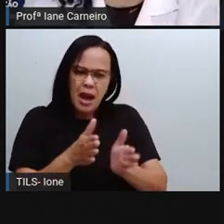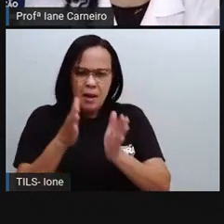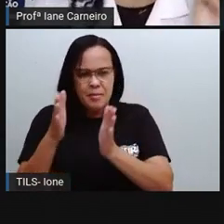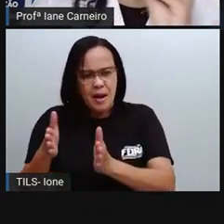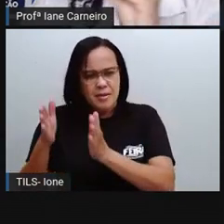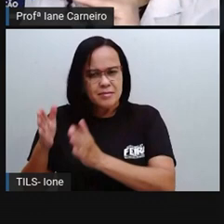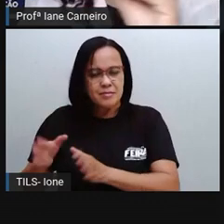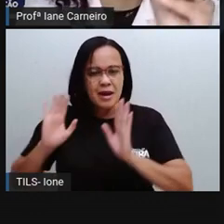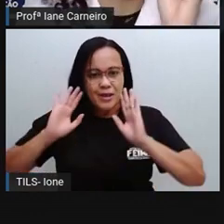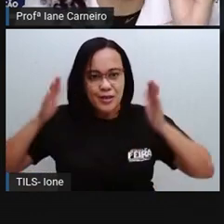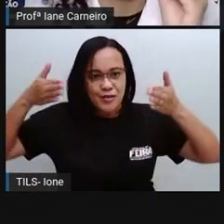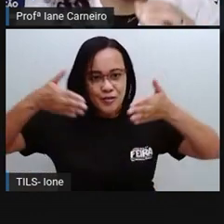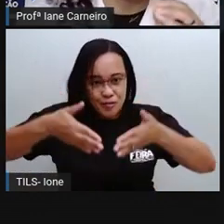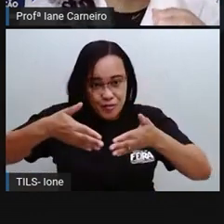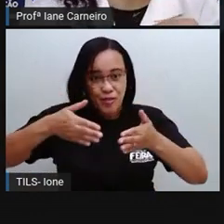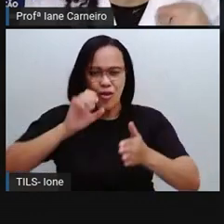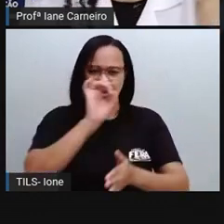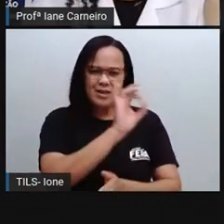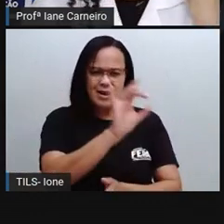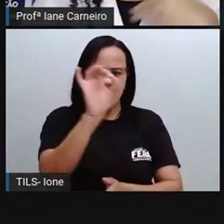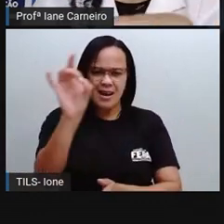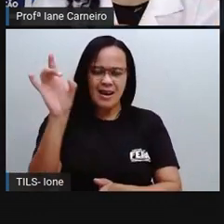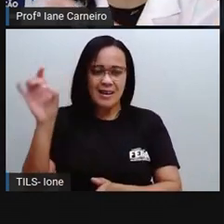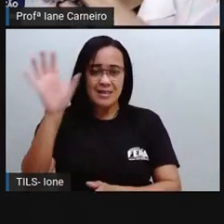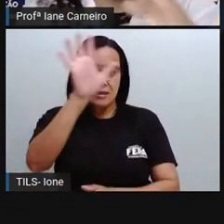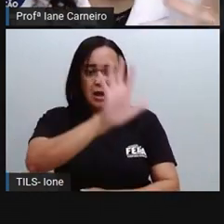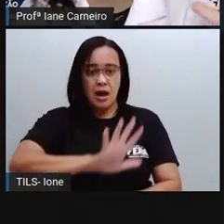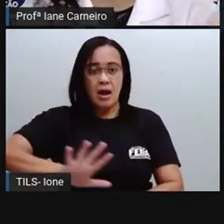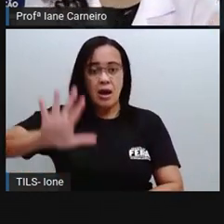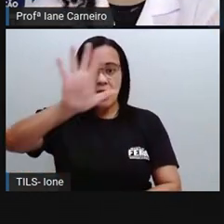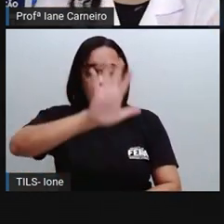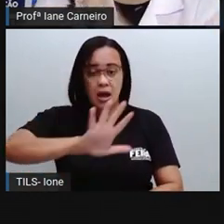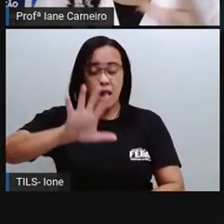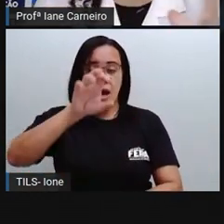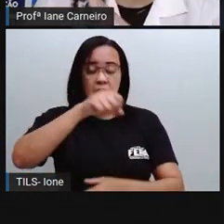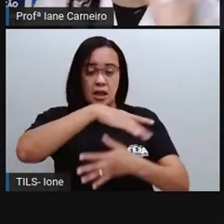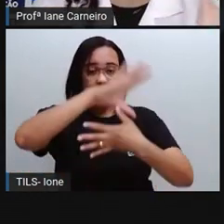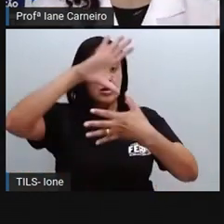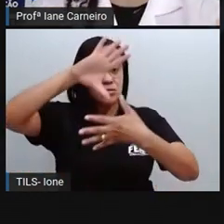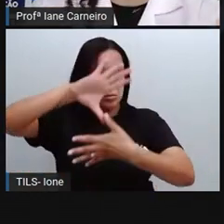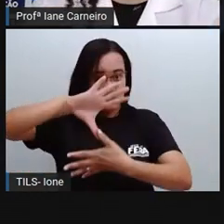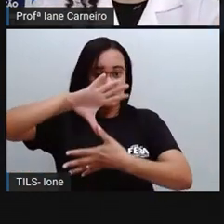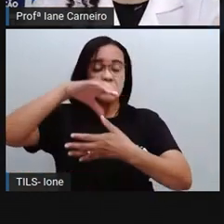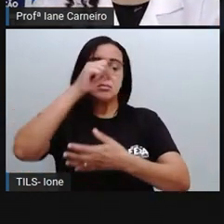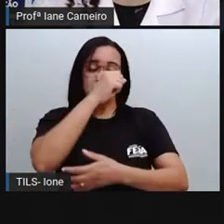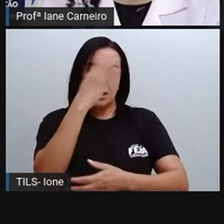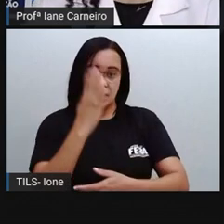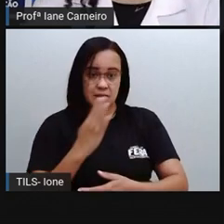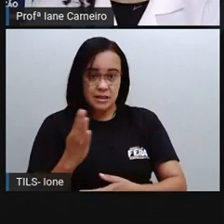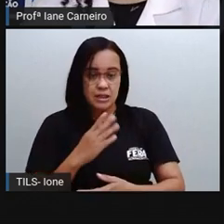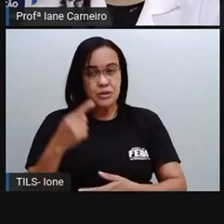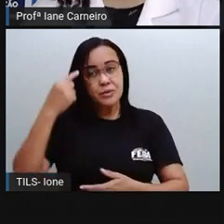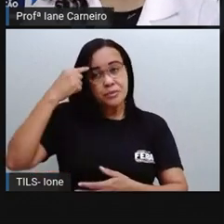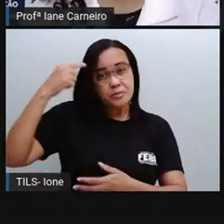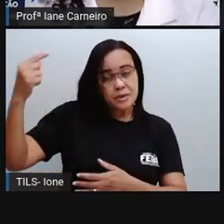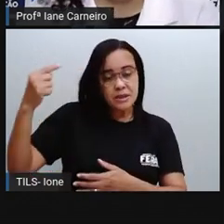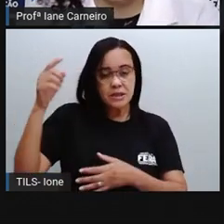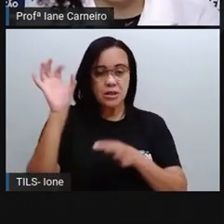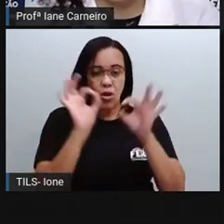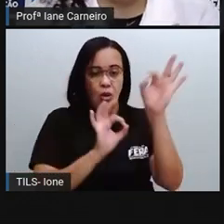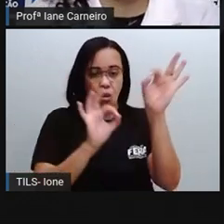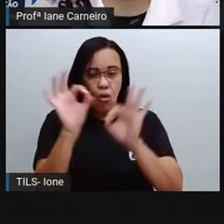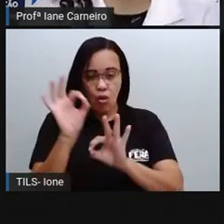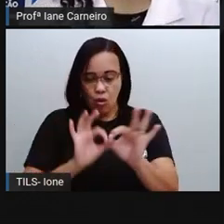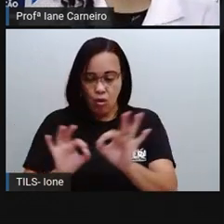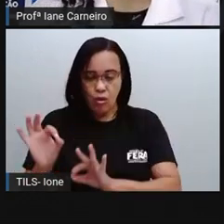concentrando em cada pedacinho do nosso país, país, né? Foi pensado em uma forma de organizar, né? Imagina o tanto de